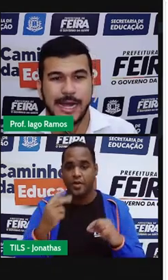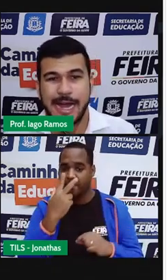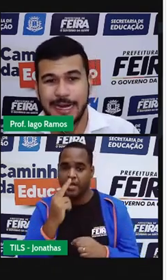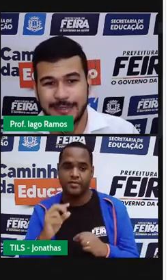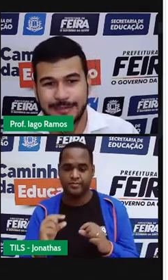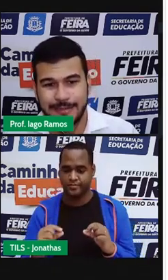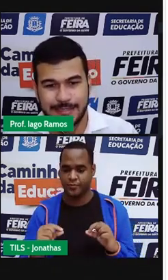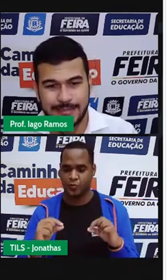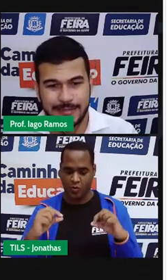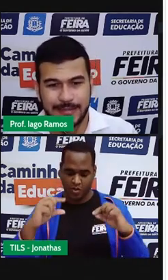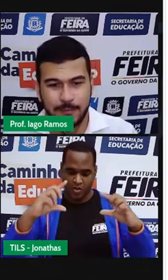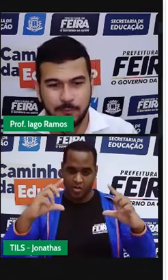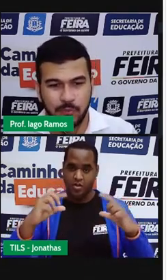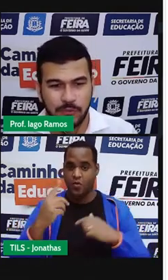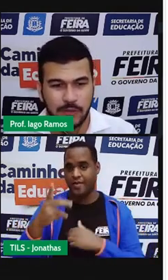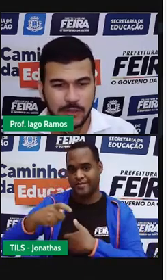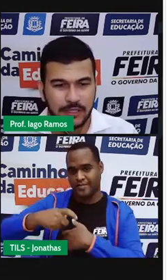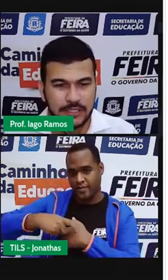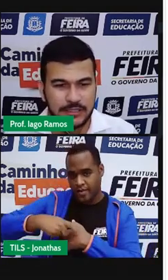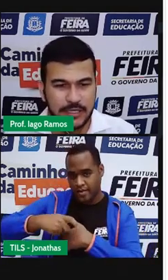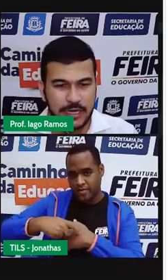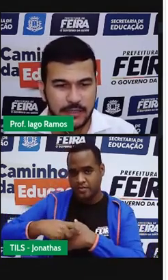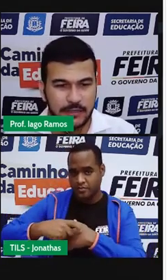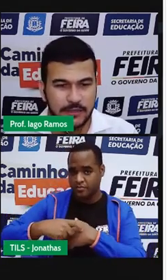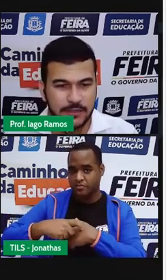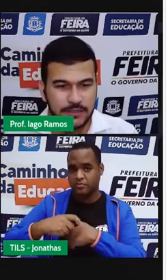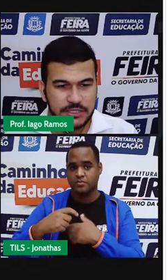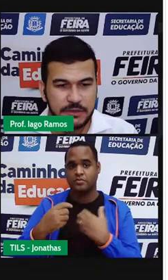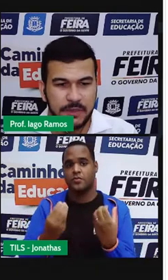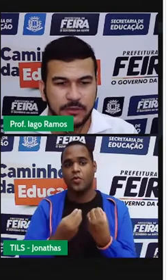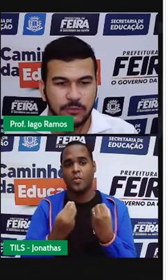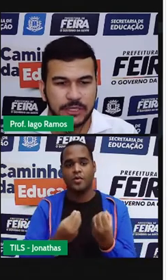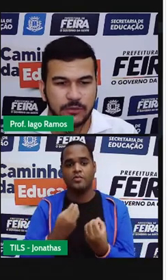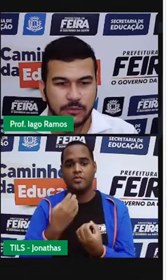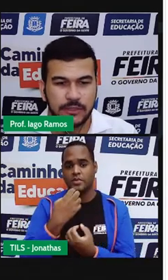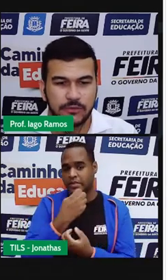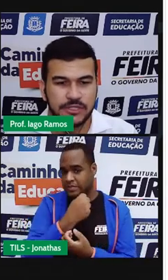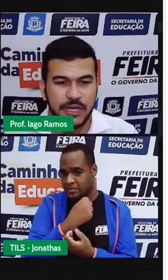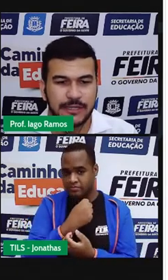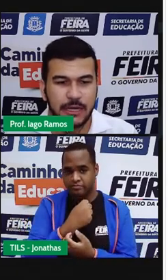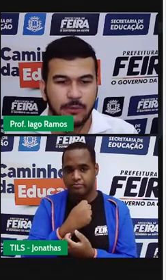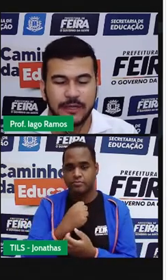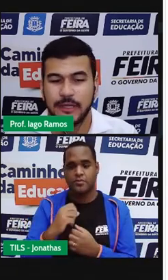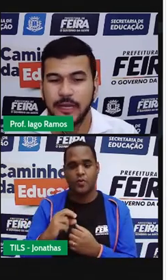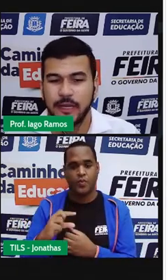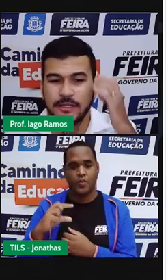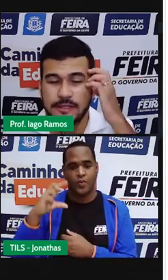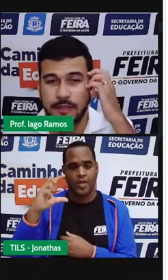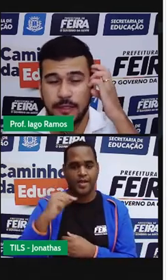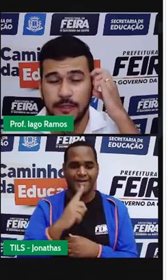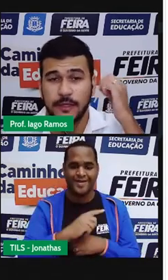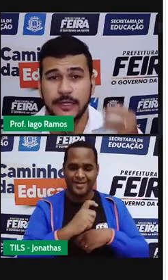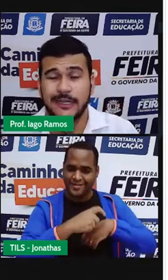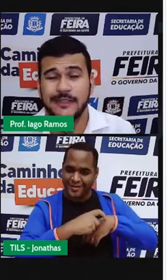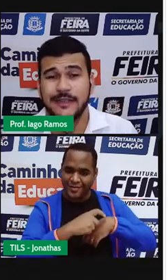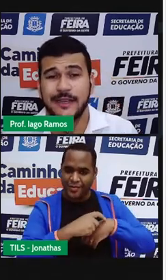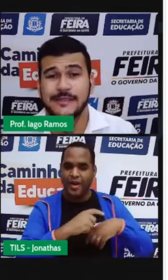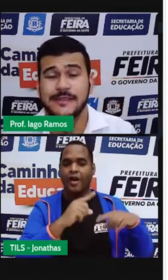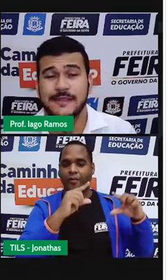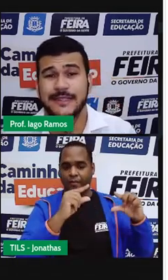A grandeza tempo está diminuindo. Então, já dá uma ideia de ser